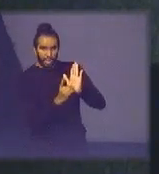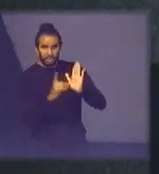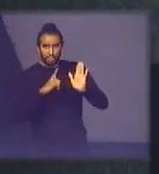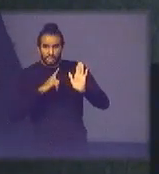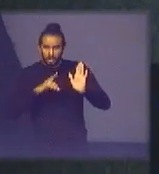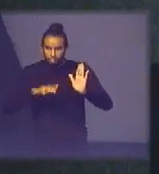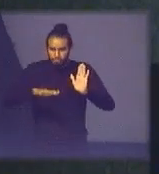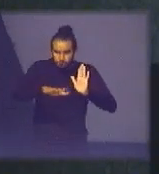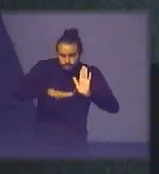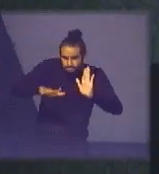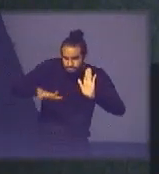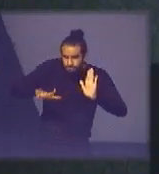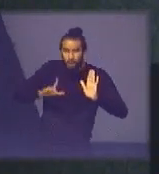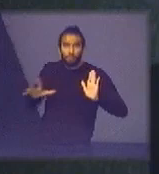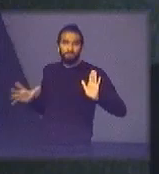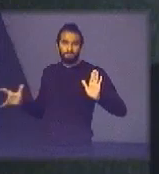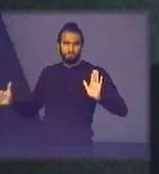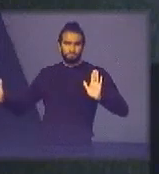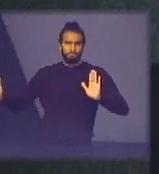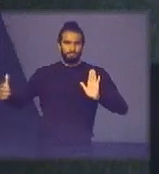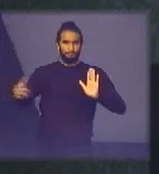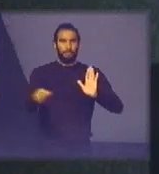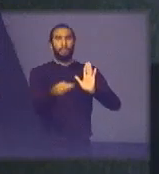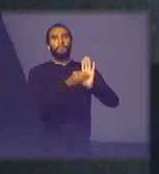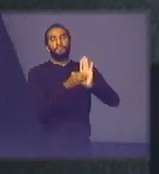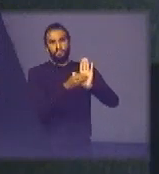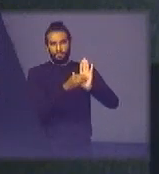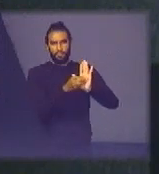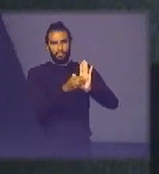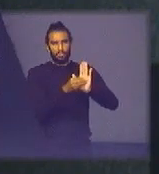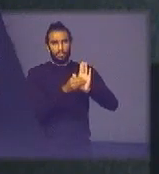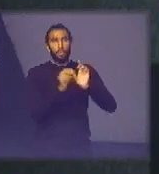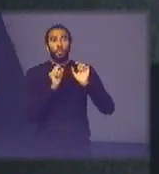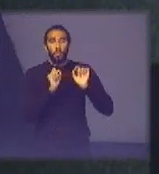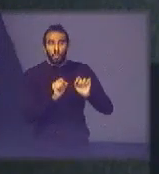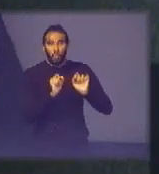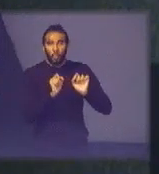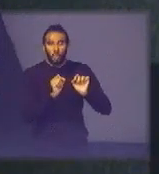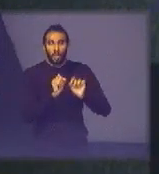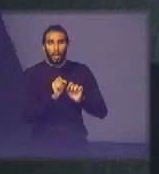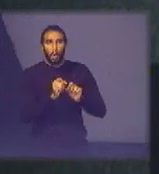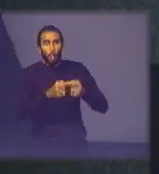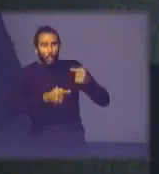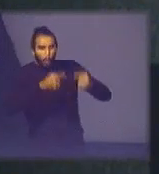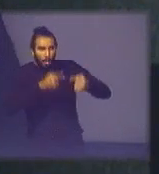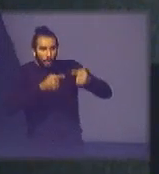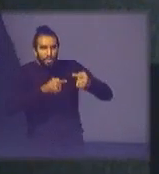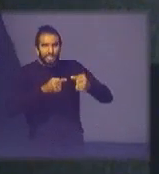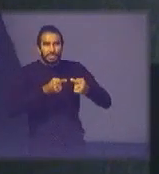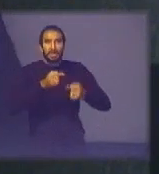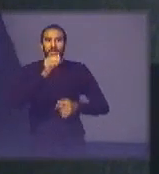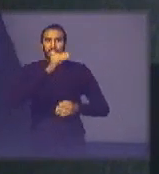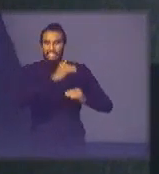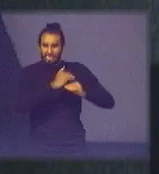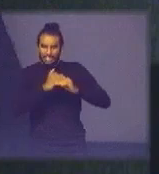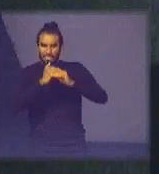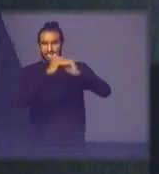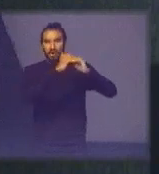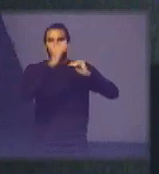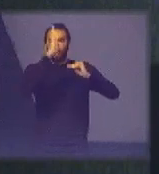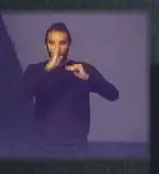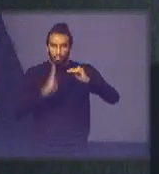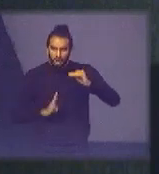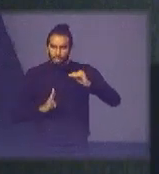então qual que é a intenção é de repente partir para uma política de uniformização nível Brasil de